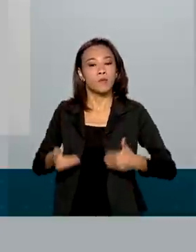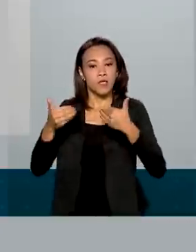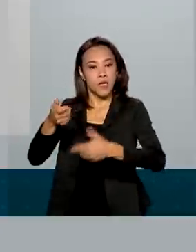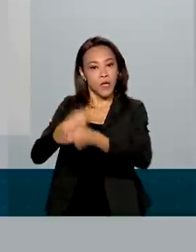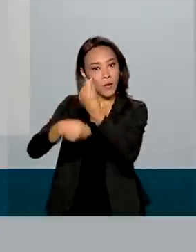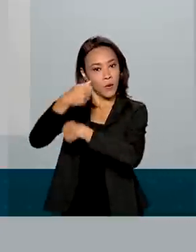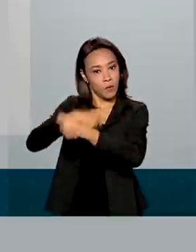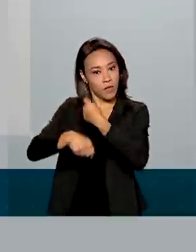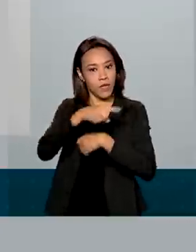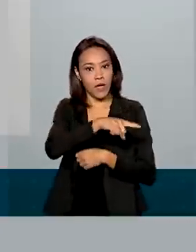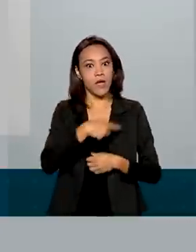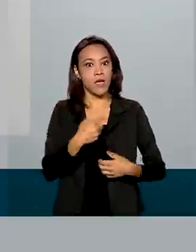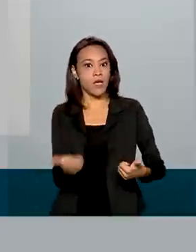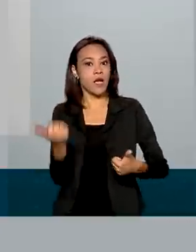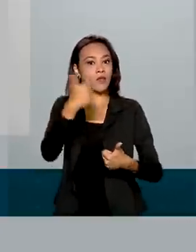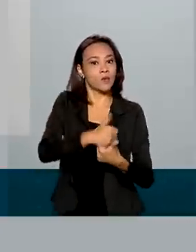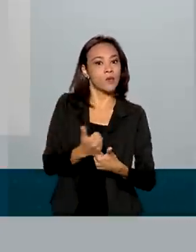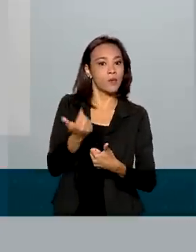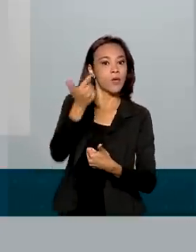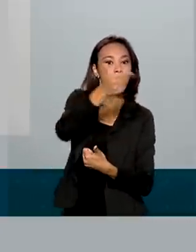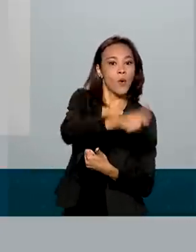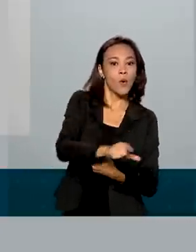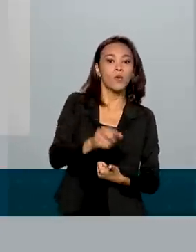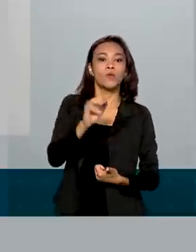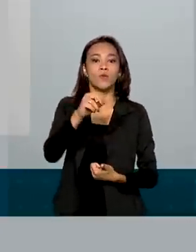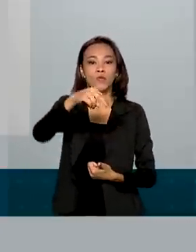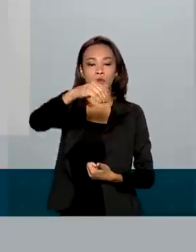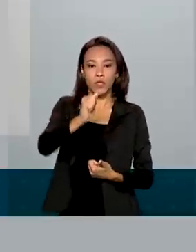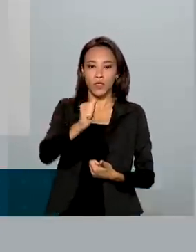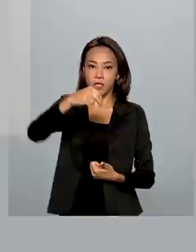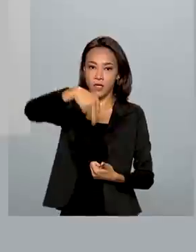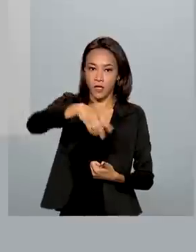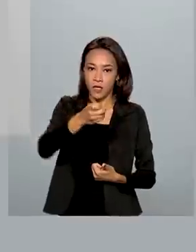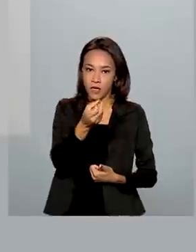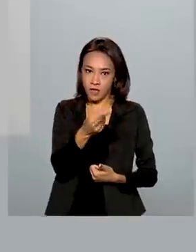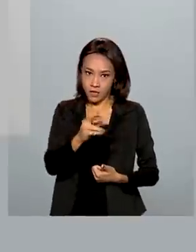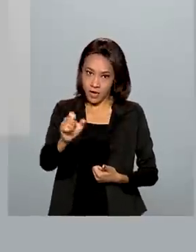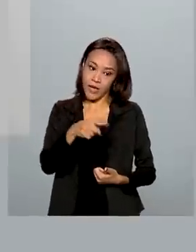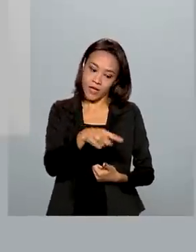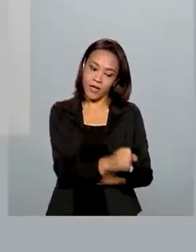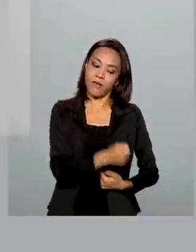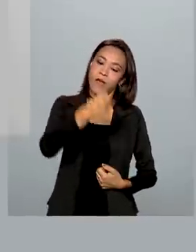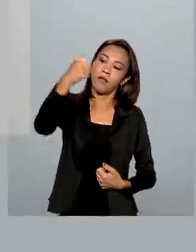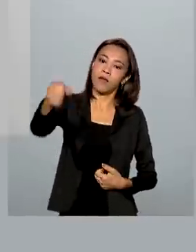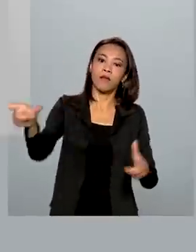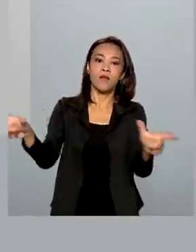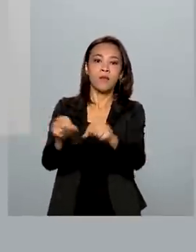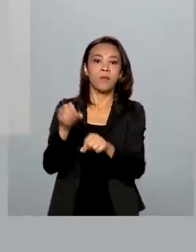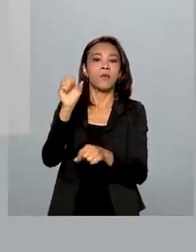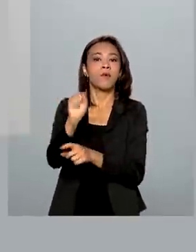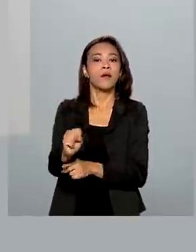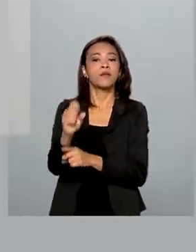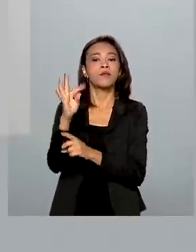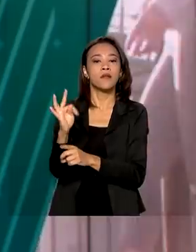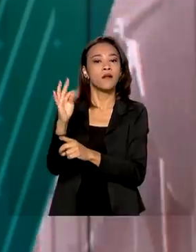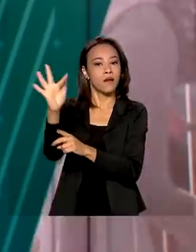assume a vaga que era de André Mendonça, indicado pelo presidente para uma carreira no Supremo Tribunal Federal.